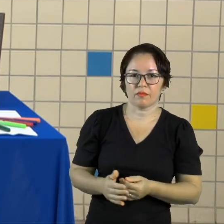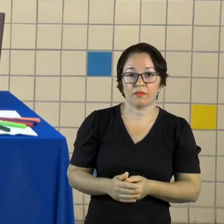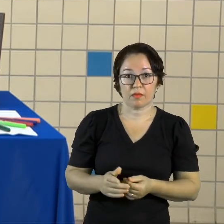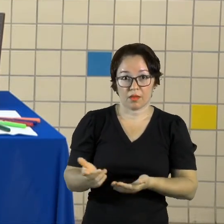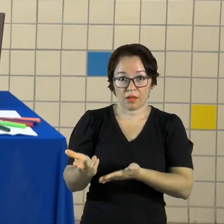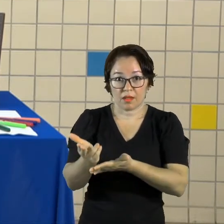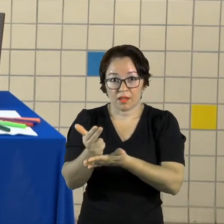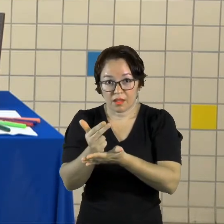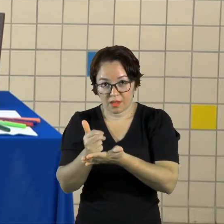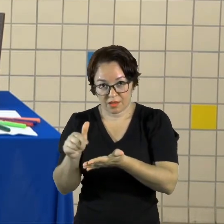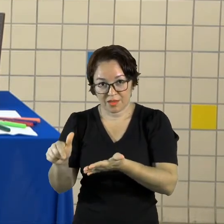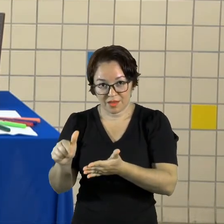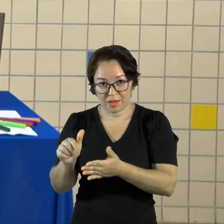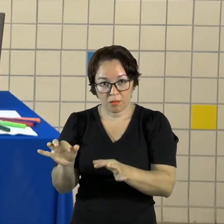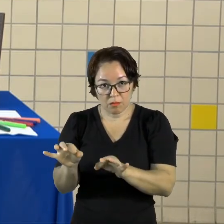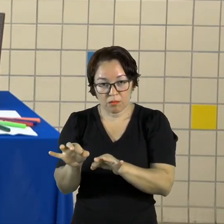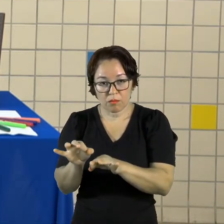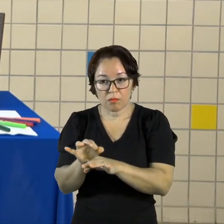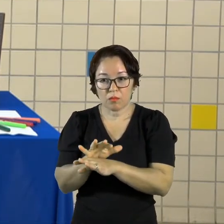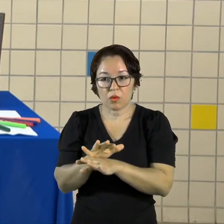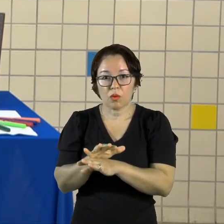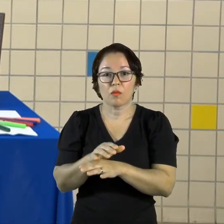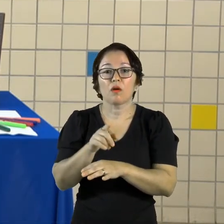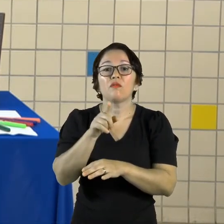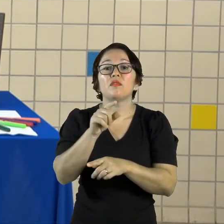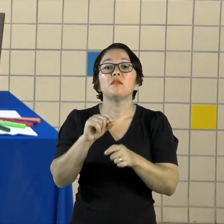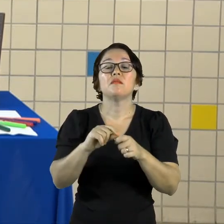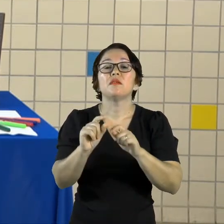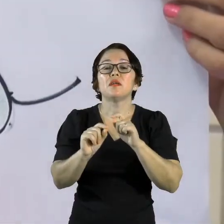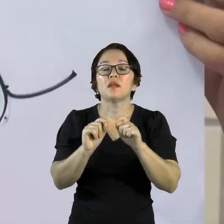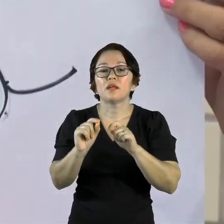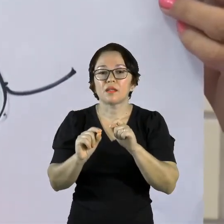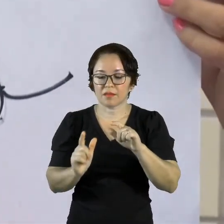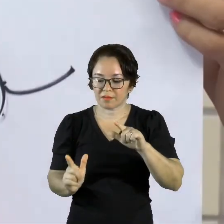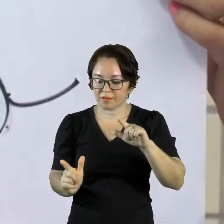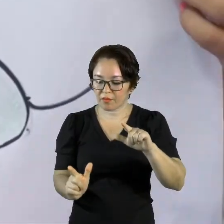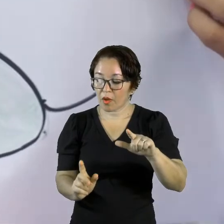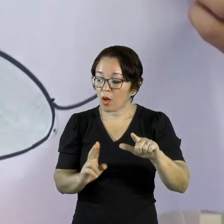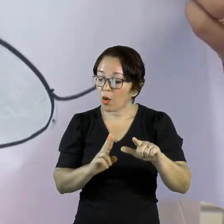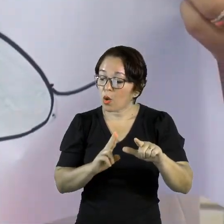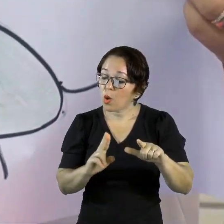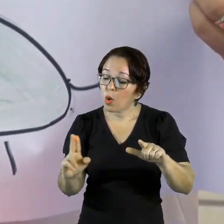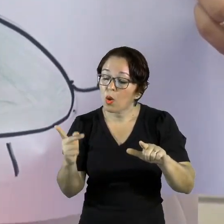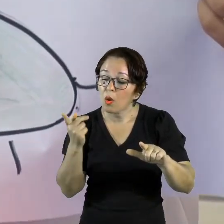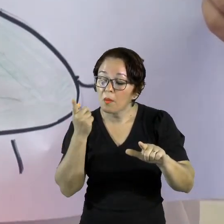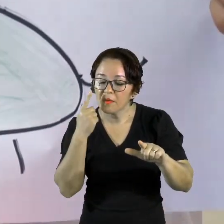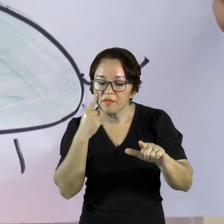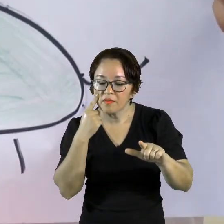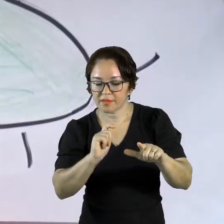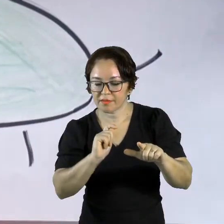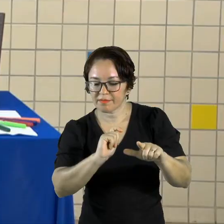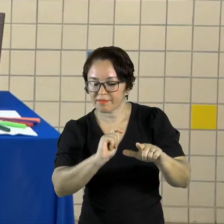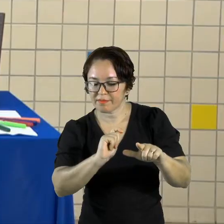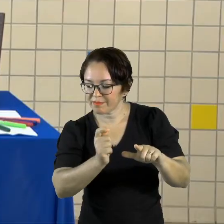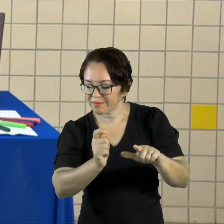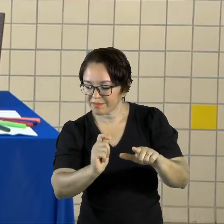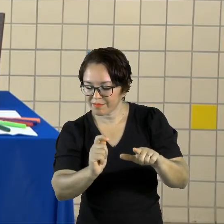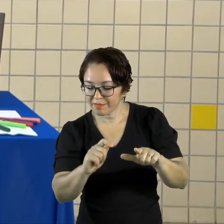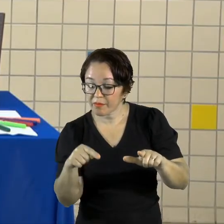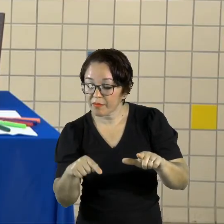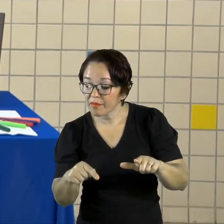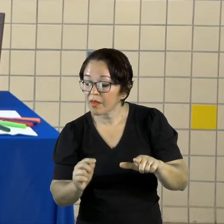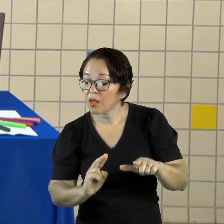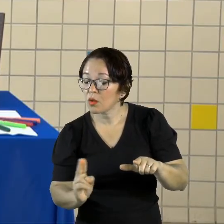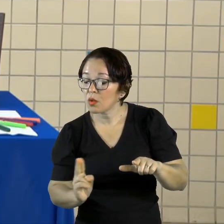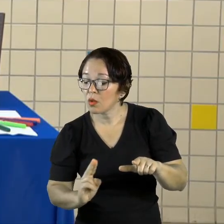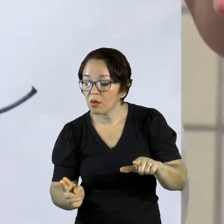dela Escreva o nome do animal dela De estimação Na frente da sua criança Para que ela